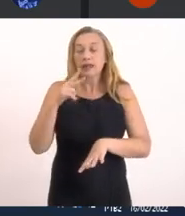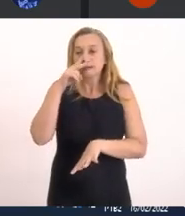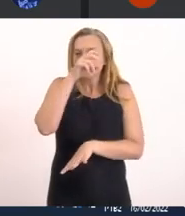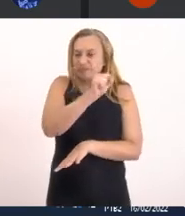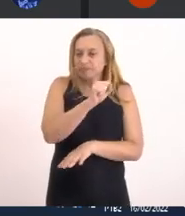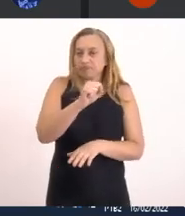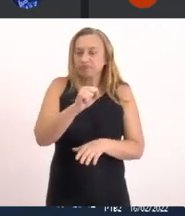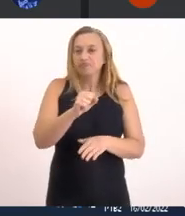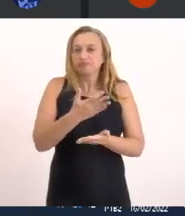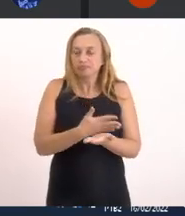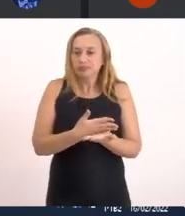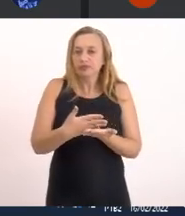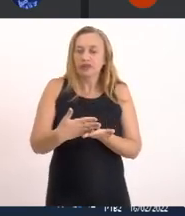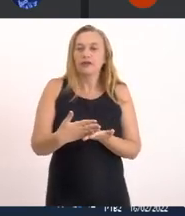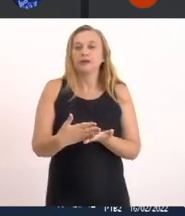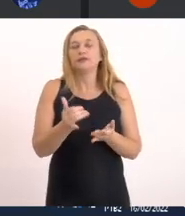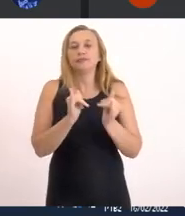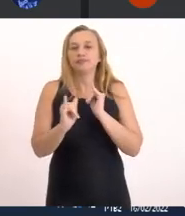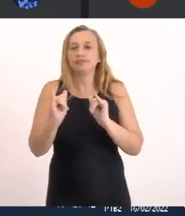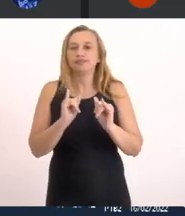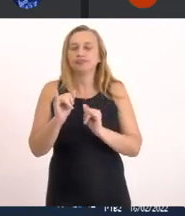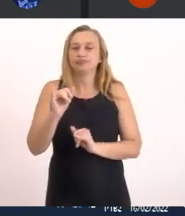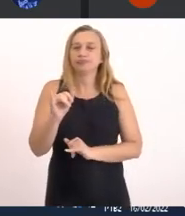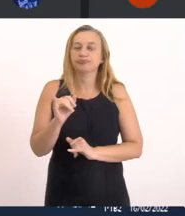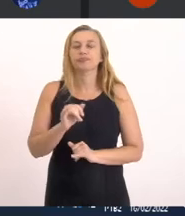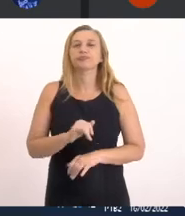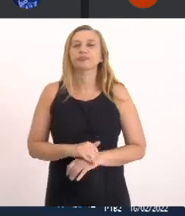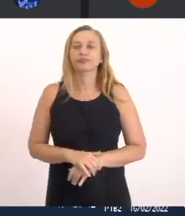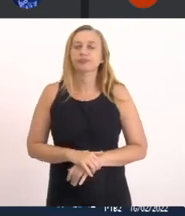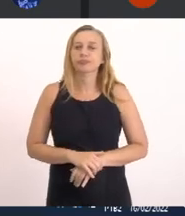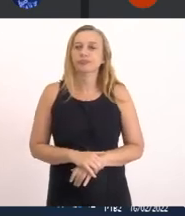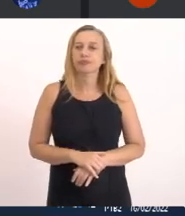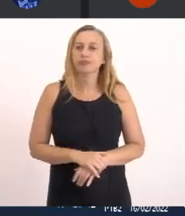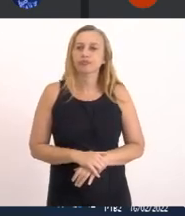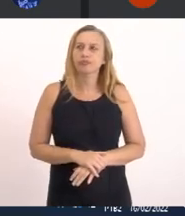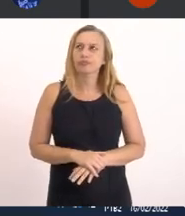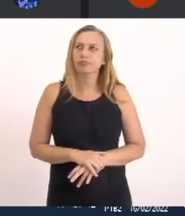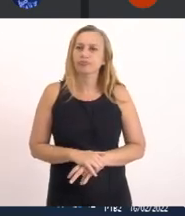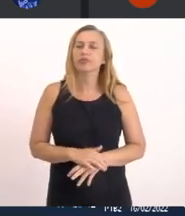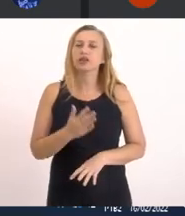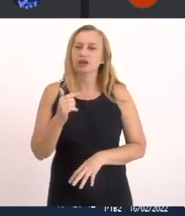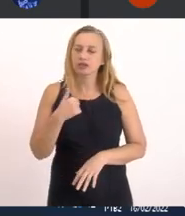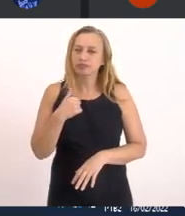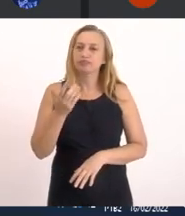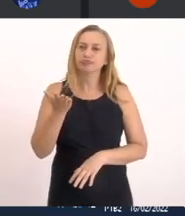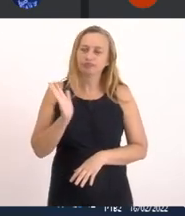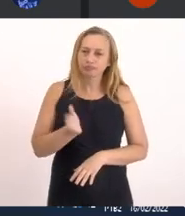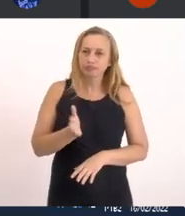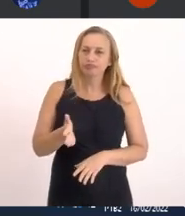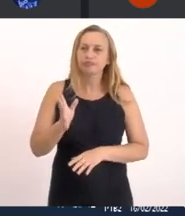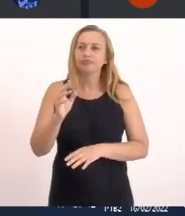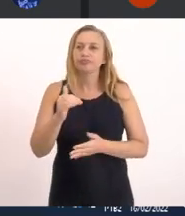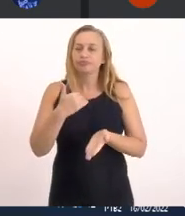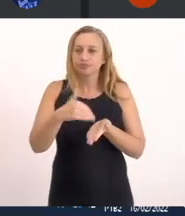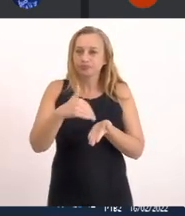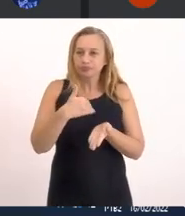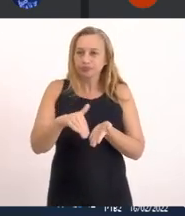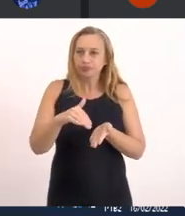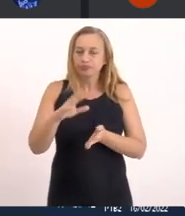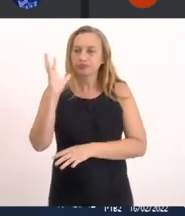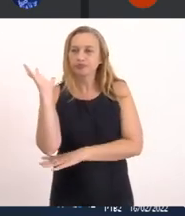pedras Para laterais Em forma de leque Foi feito A época Eu já era Secretário De meio ambiente Do município